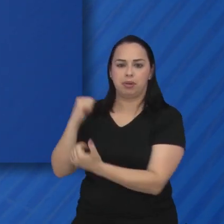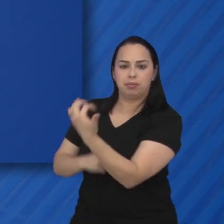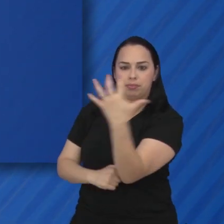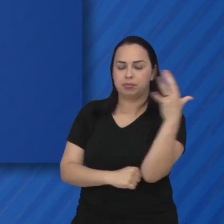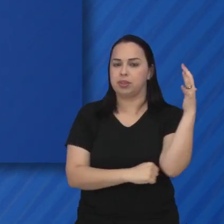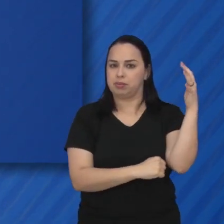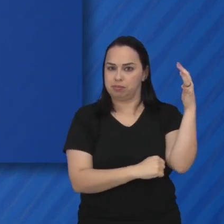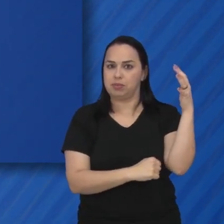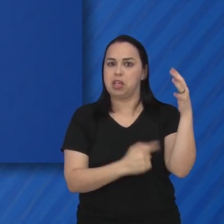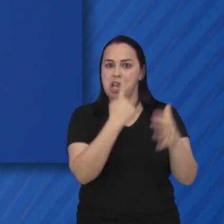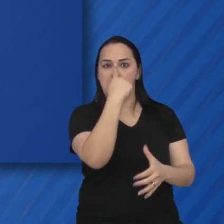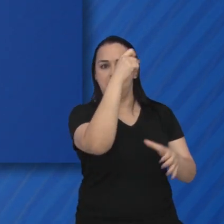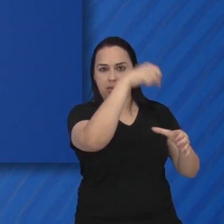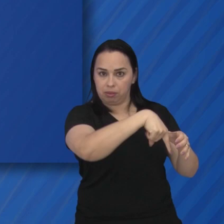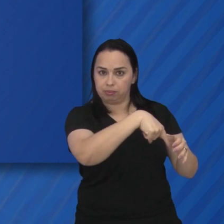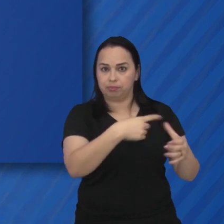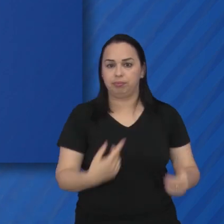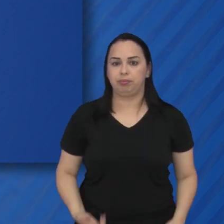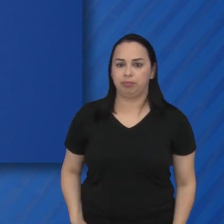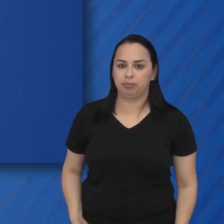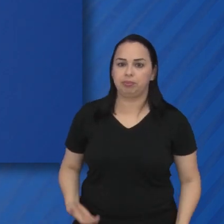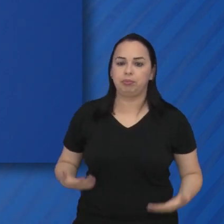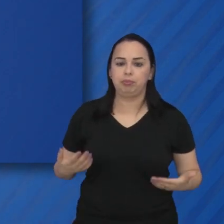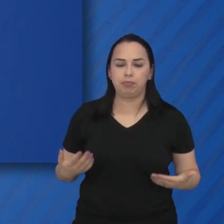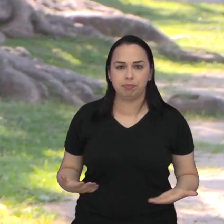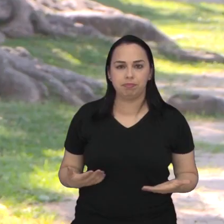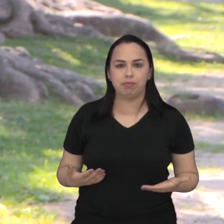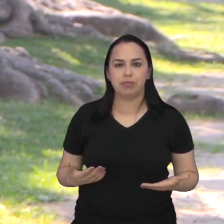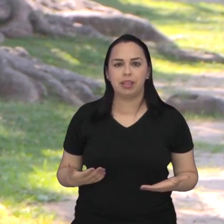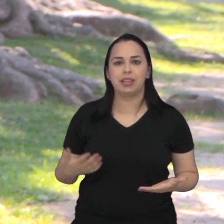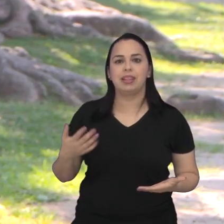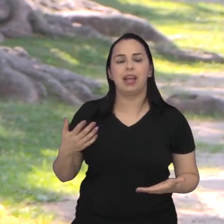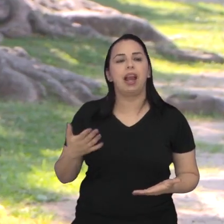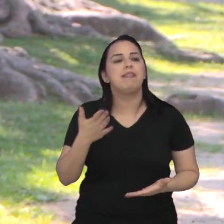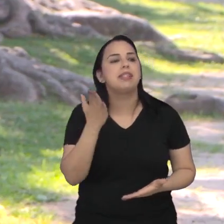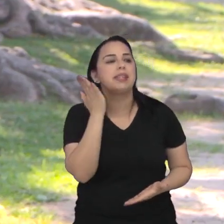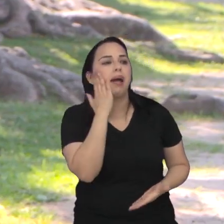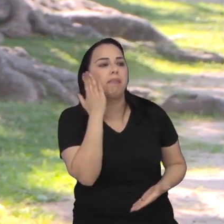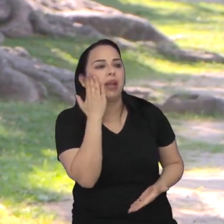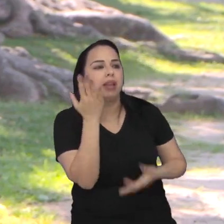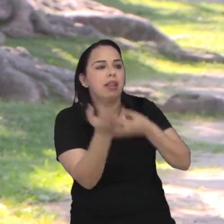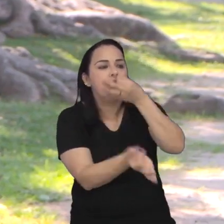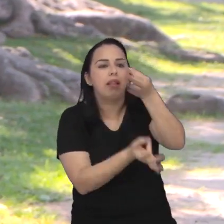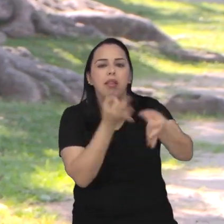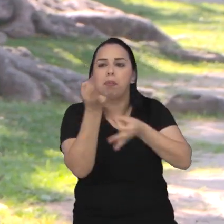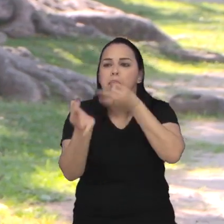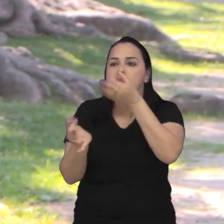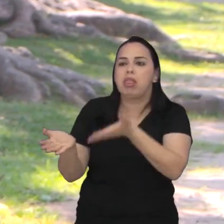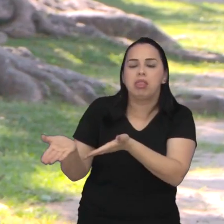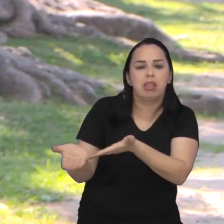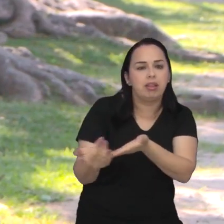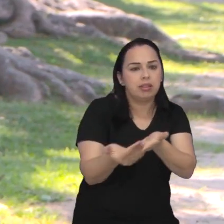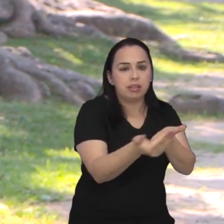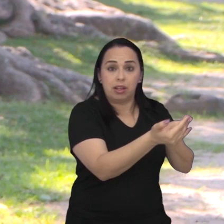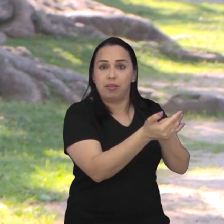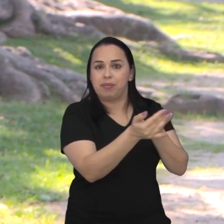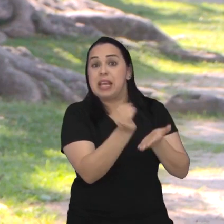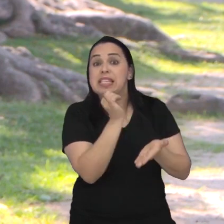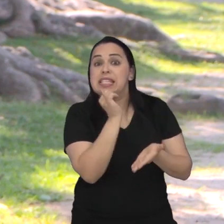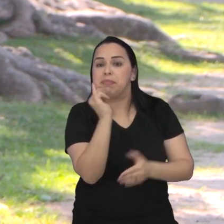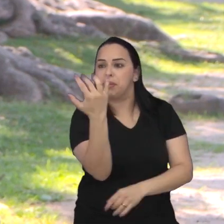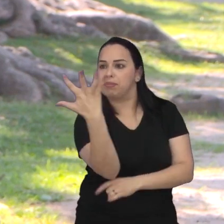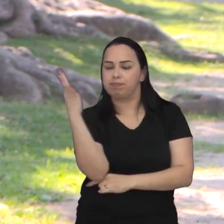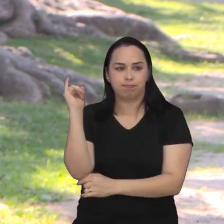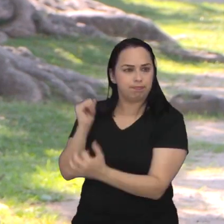arborização urbana e resíduos sólidos. Ela vai absorver a demanda, igual essa da arborização. Nós